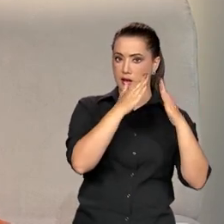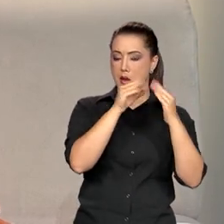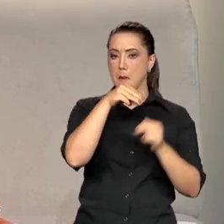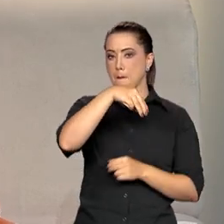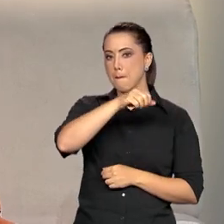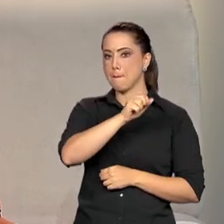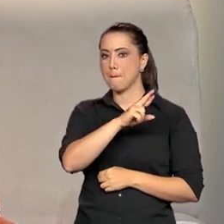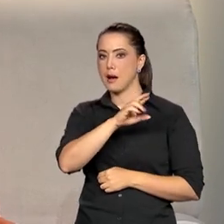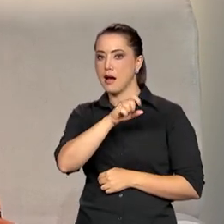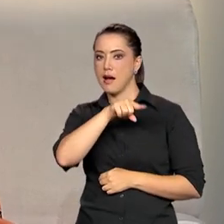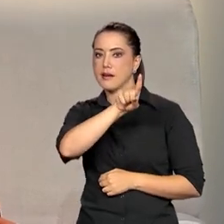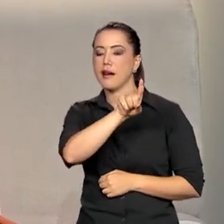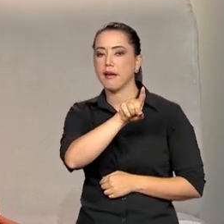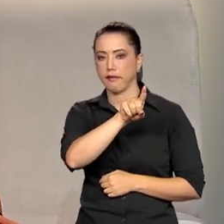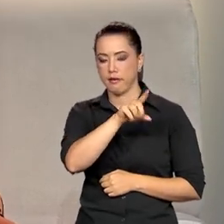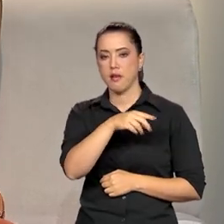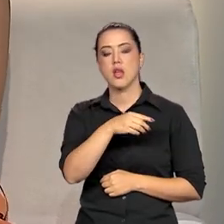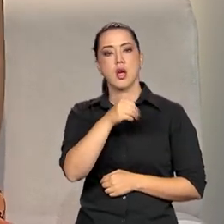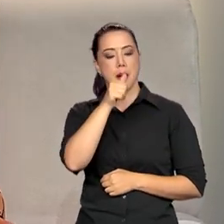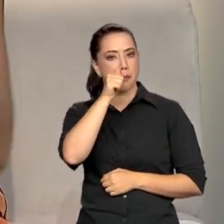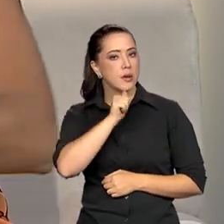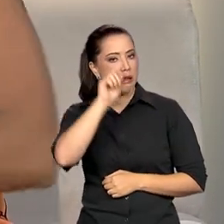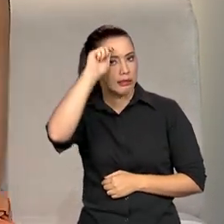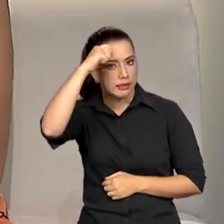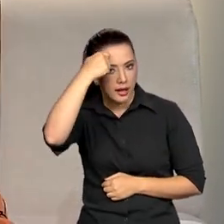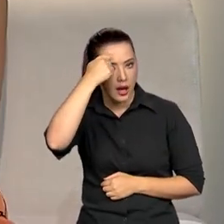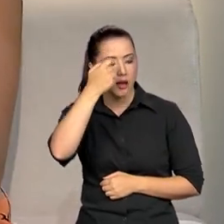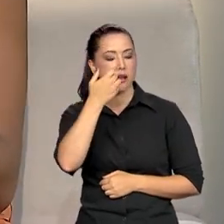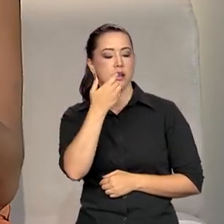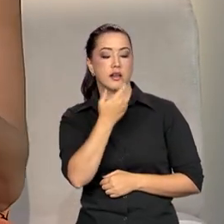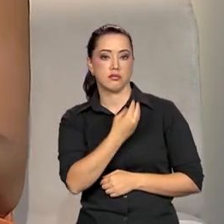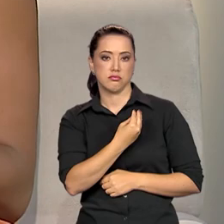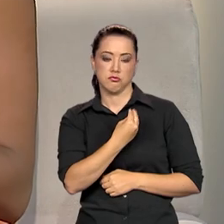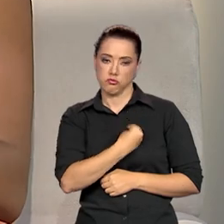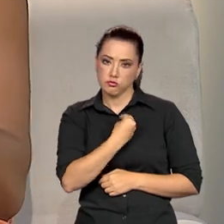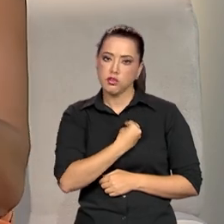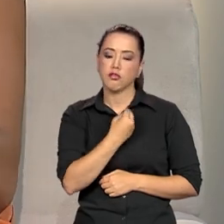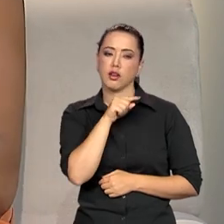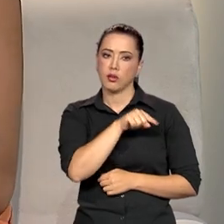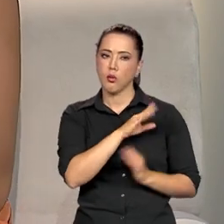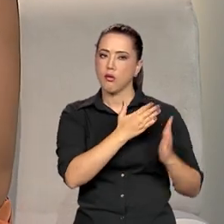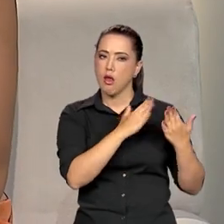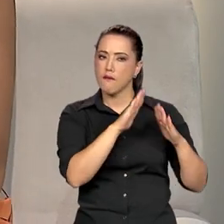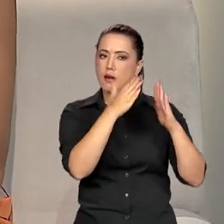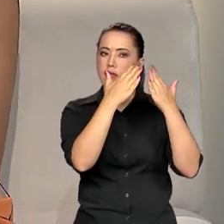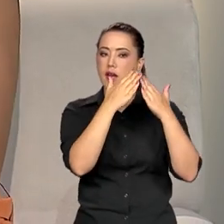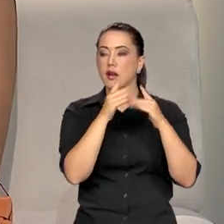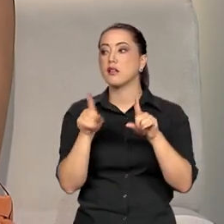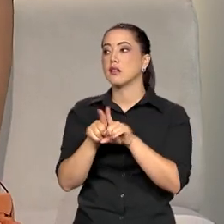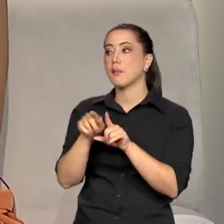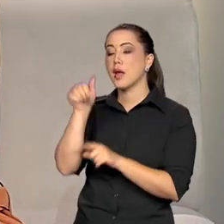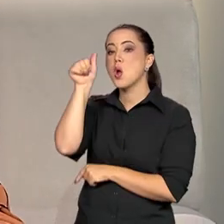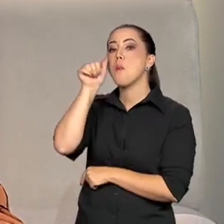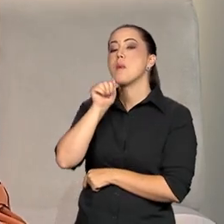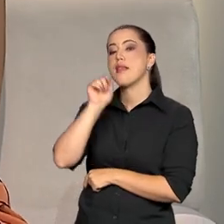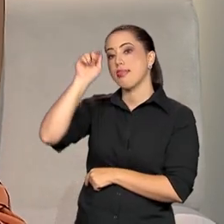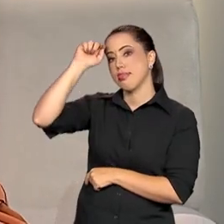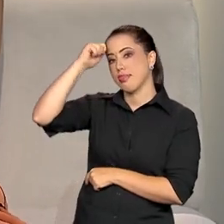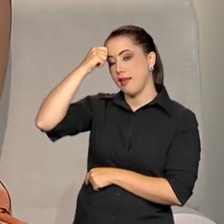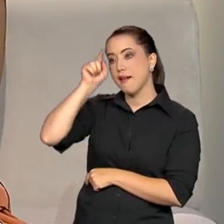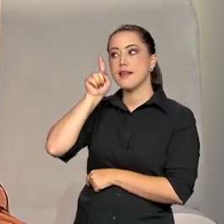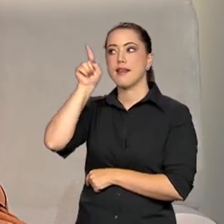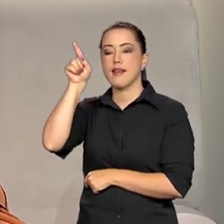era ser uma menina negra de favela e pude aprender também lá, sendo uma brasileira nos Estados Unidos. Eu acho que ambos os países